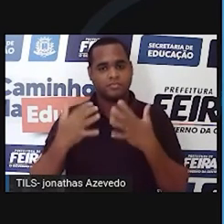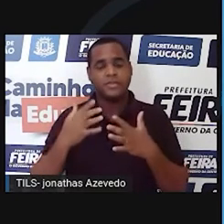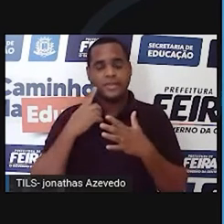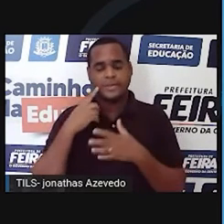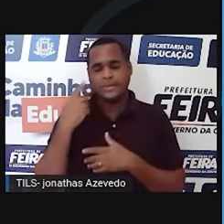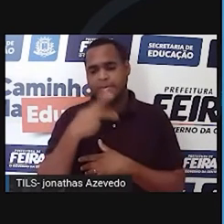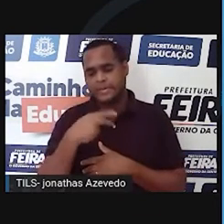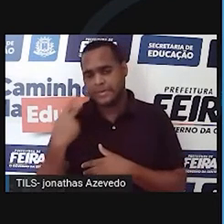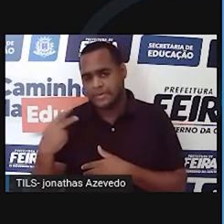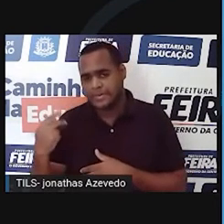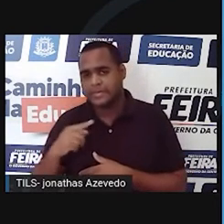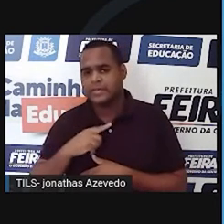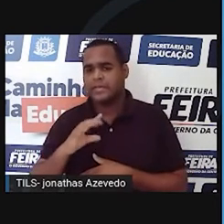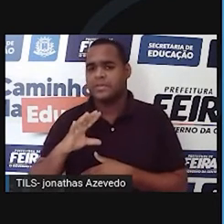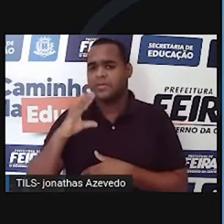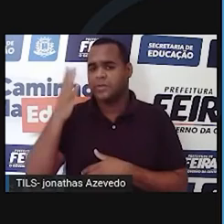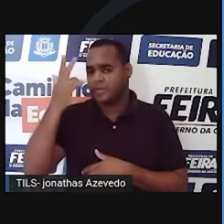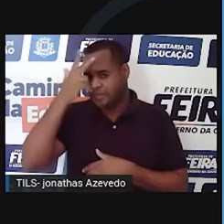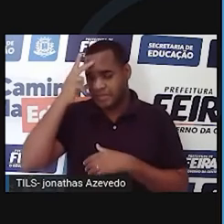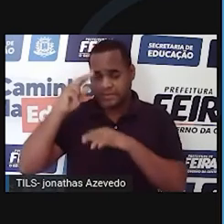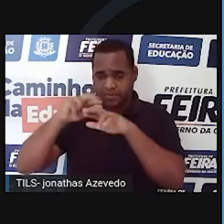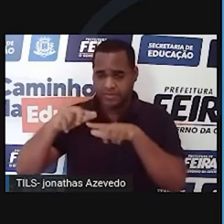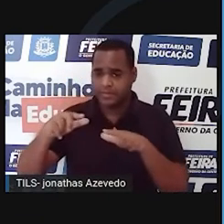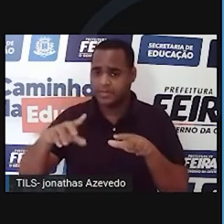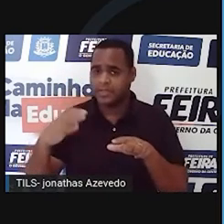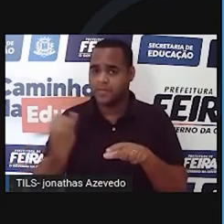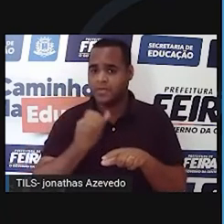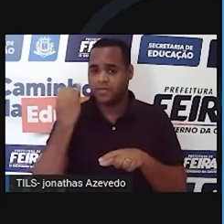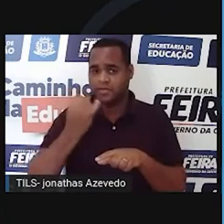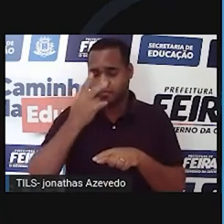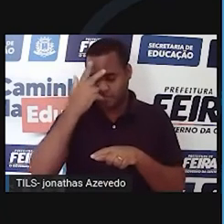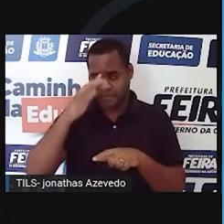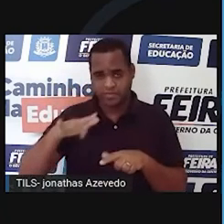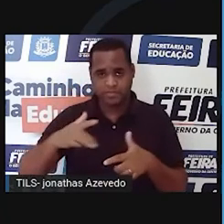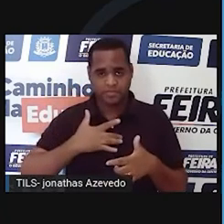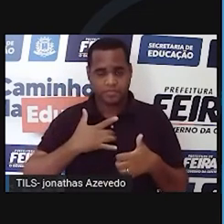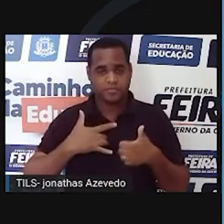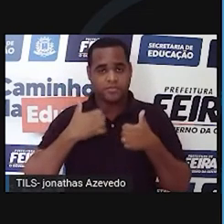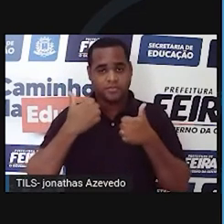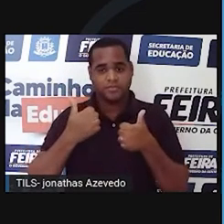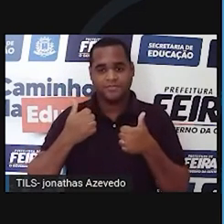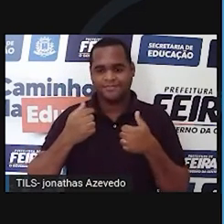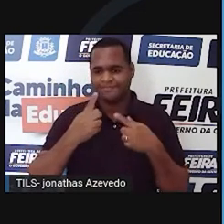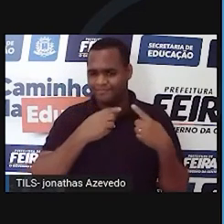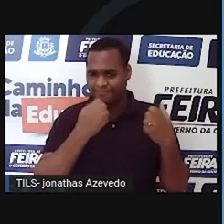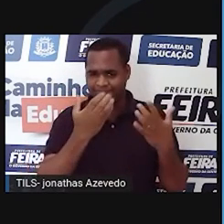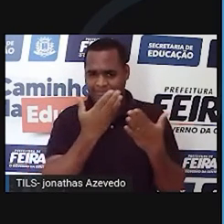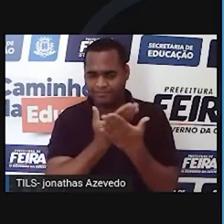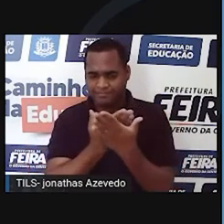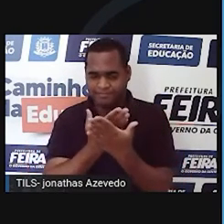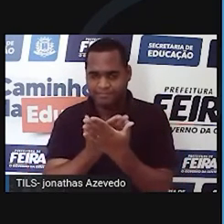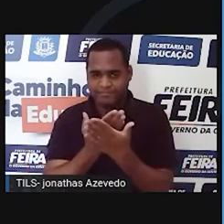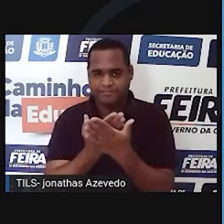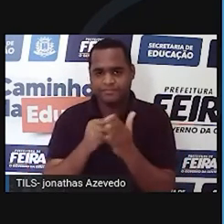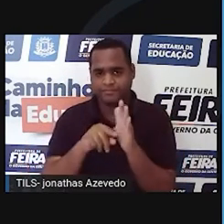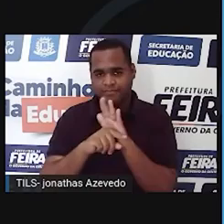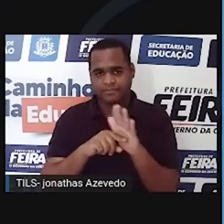ameaçado e mais fundamental para a sobrevivência da própria espécie humana. Os últimos estudos, há um pouquinho de